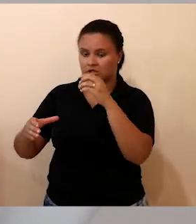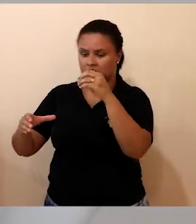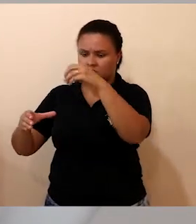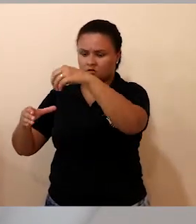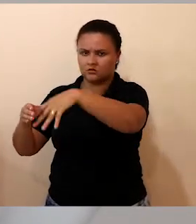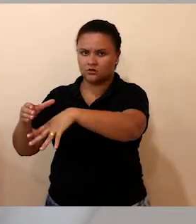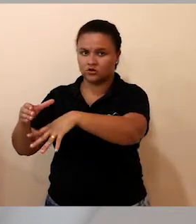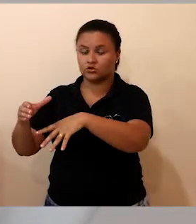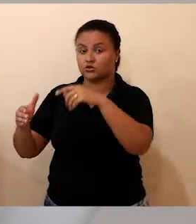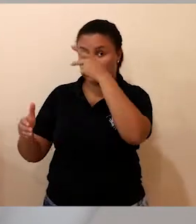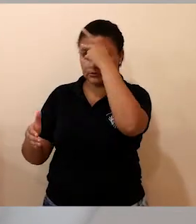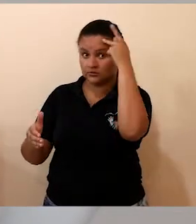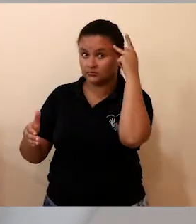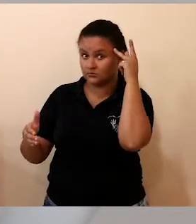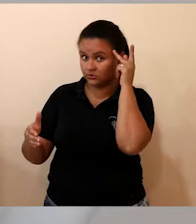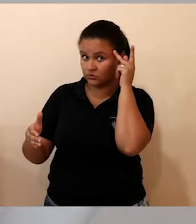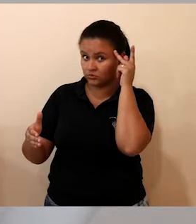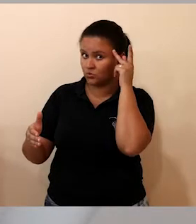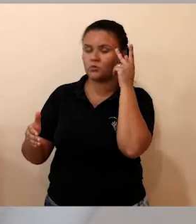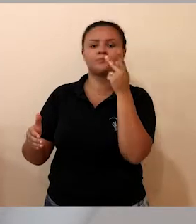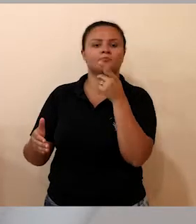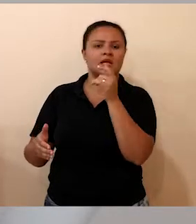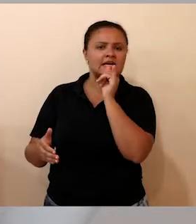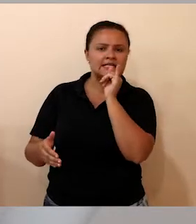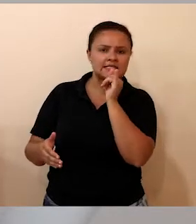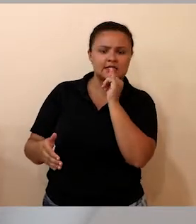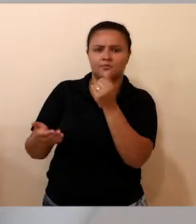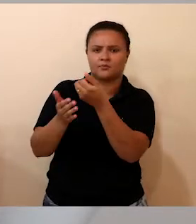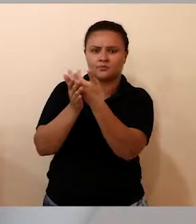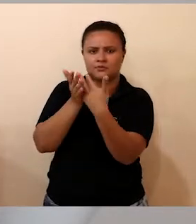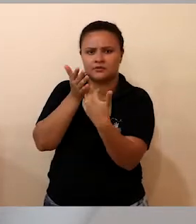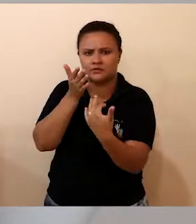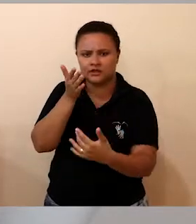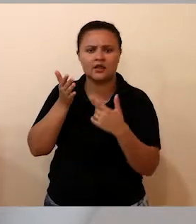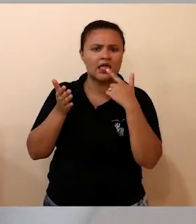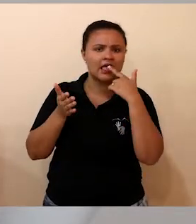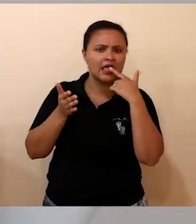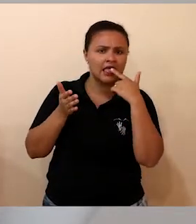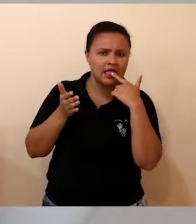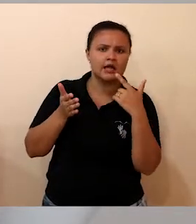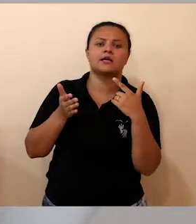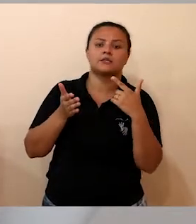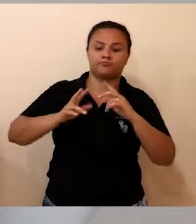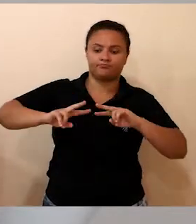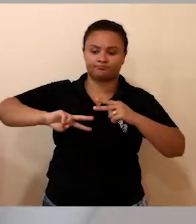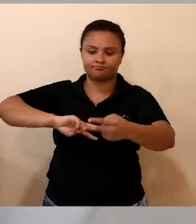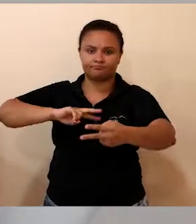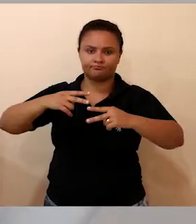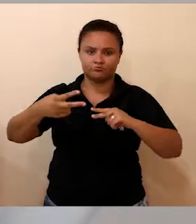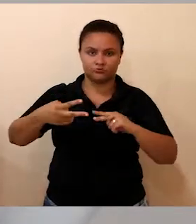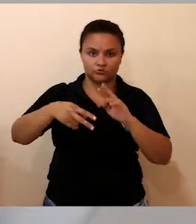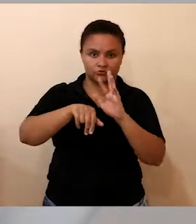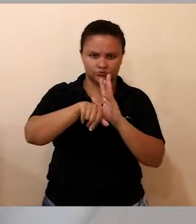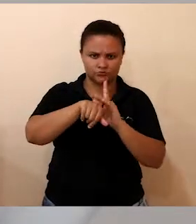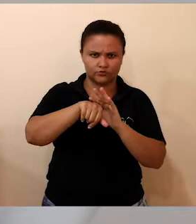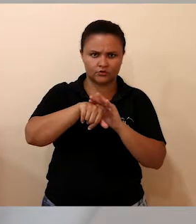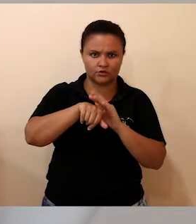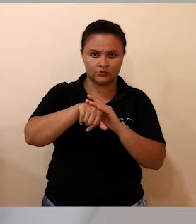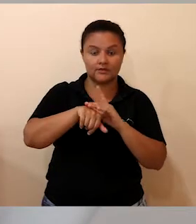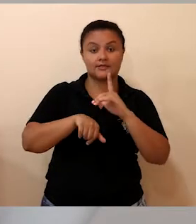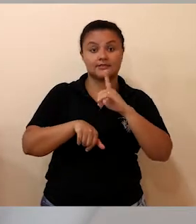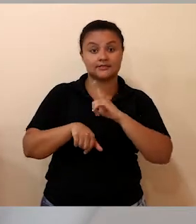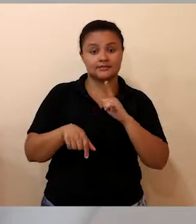paciente e que entram em contato com saliva e sangue e que podem, eventualmente, transmitir alguma doença. No consultório, nós temos